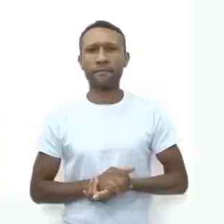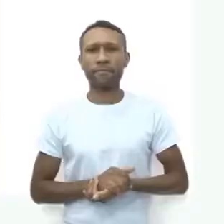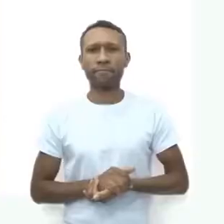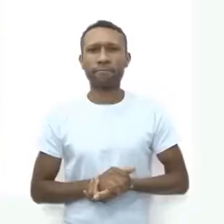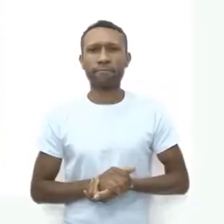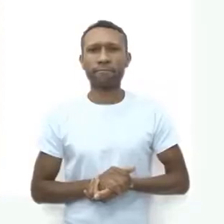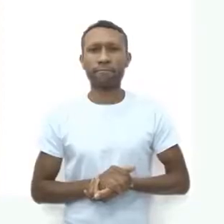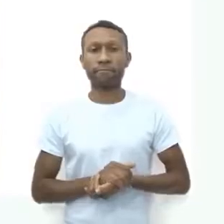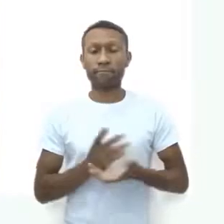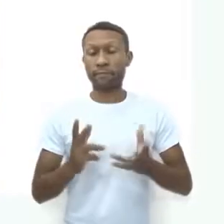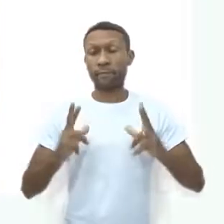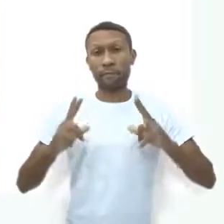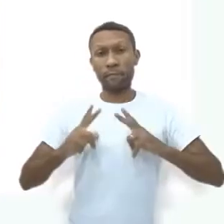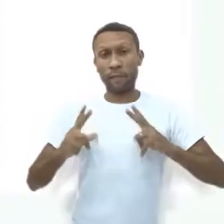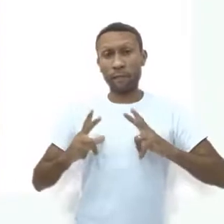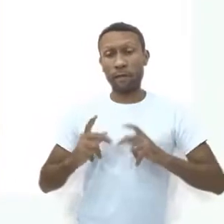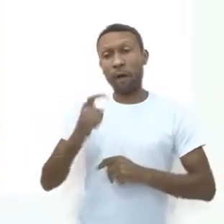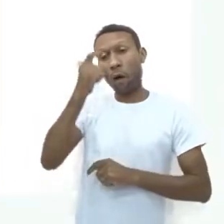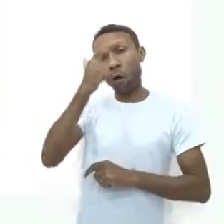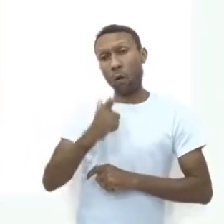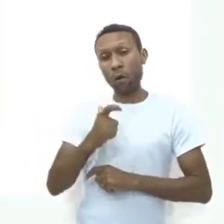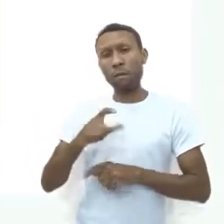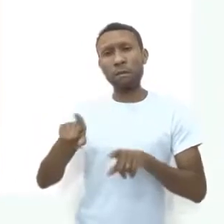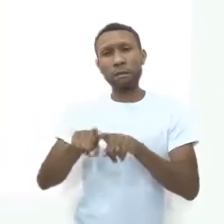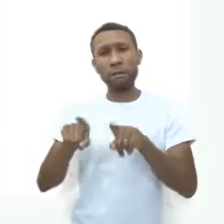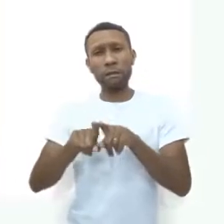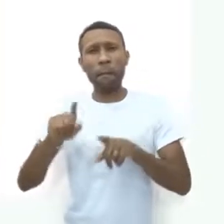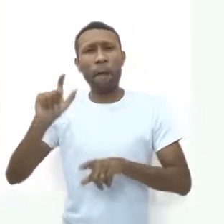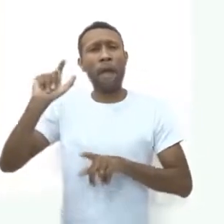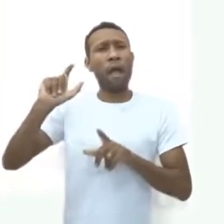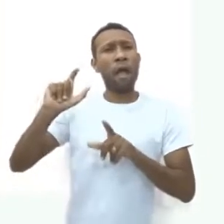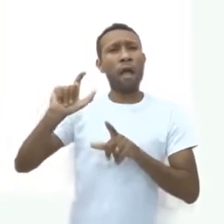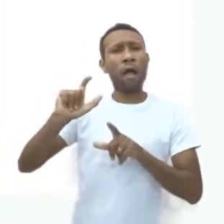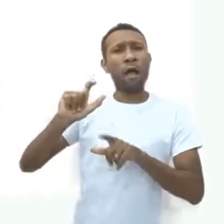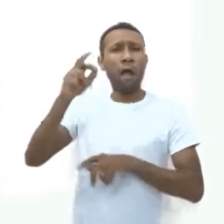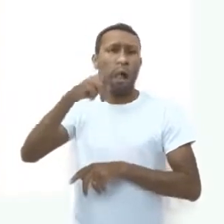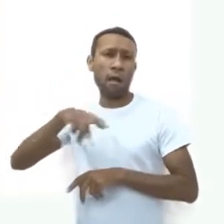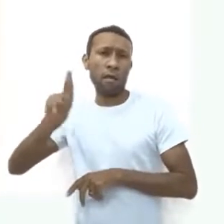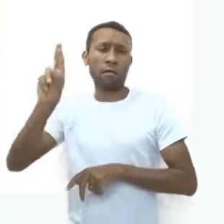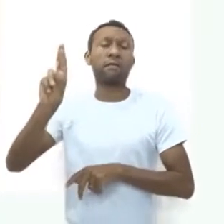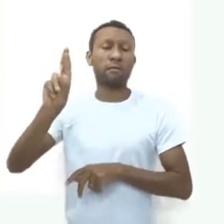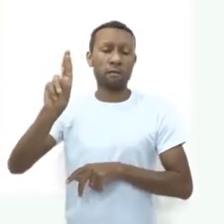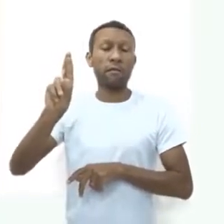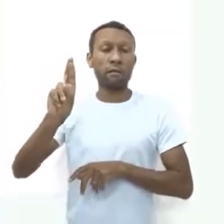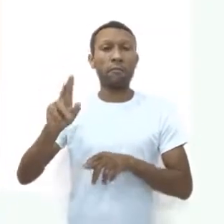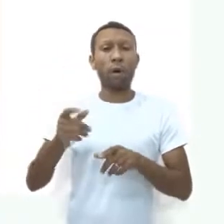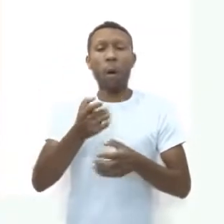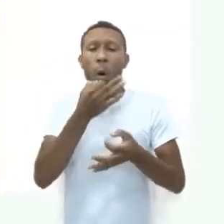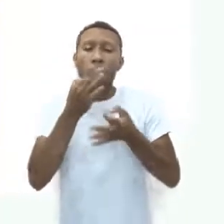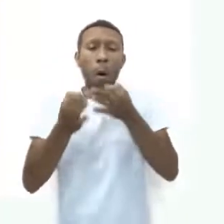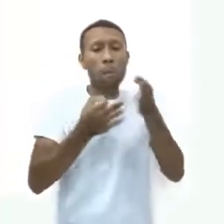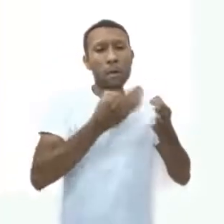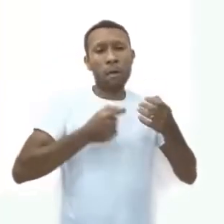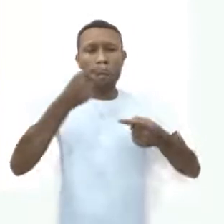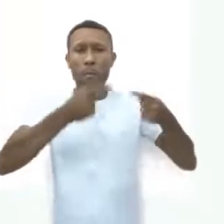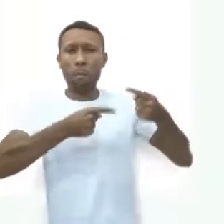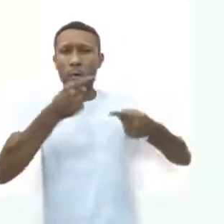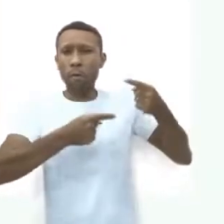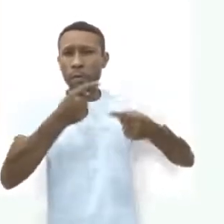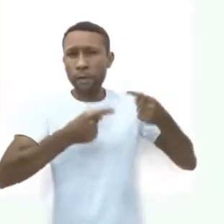Dado pessoal sobre origem racial ou étnica, convicção religiosa, opinião política,